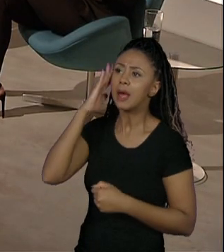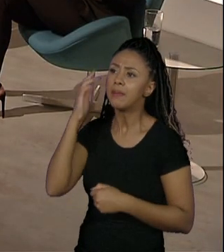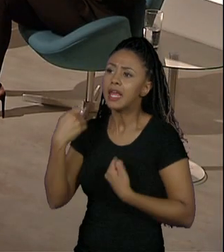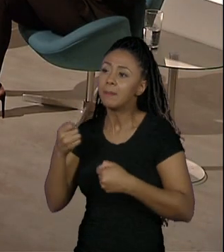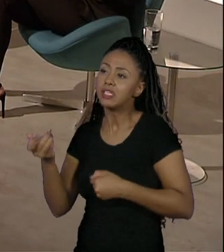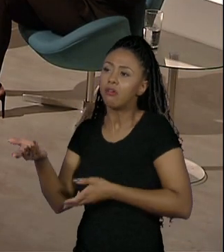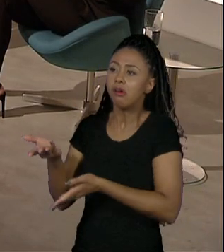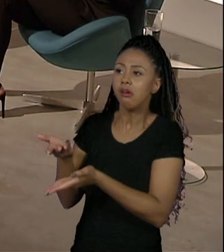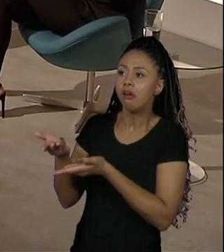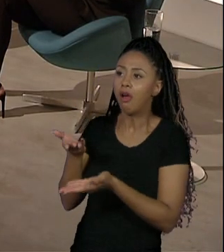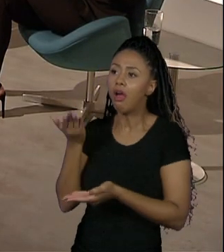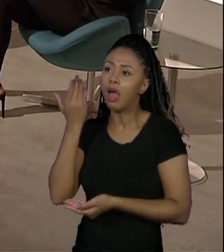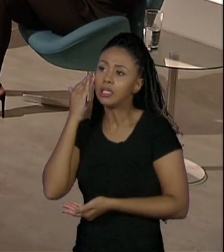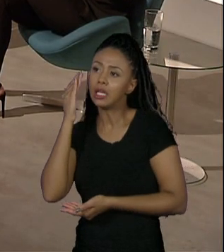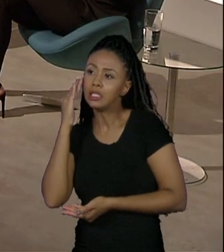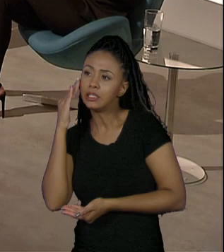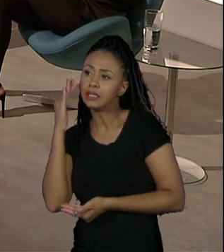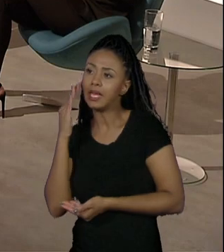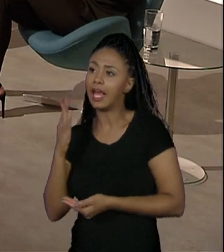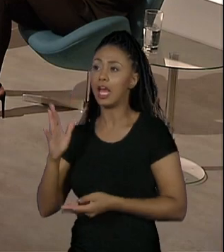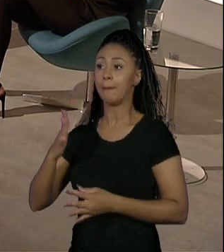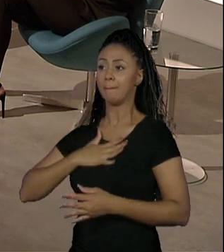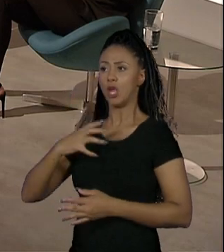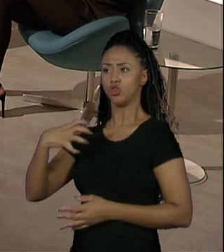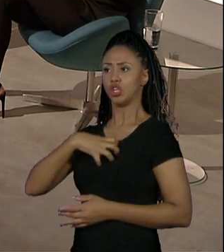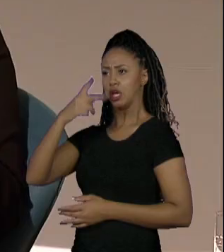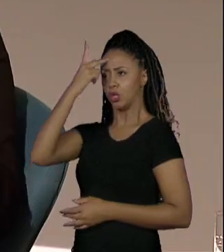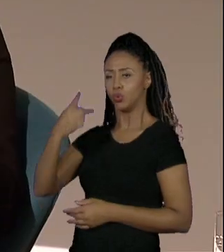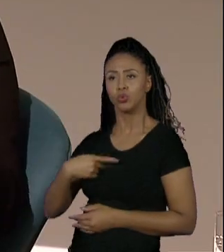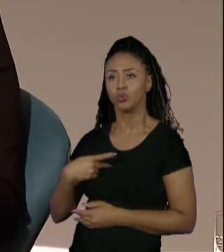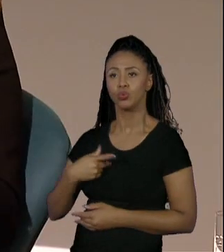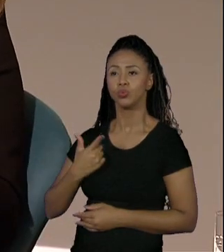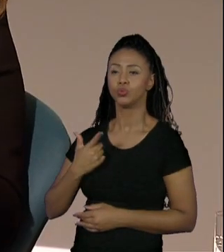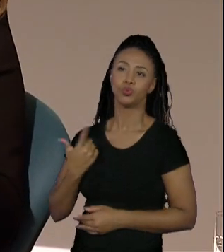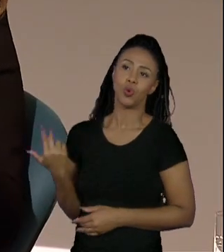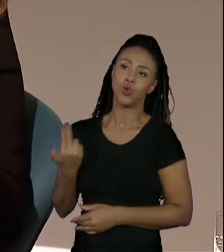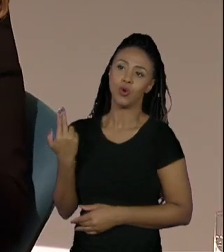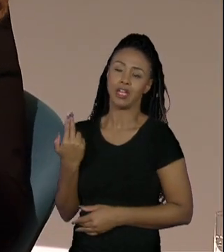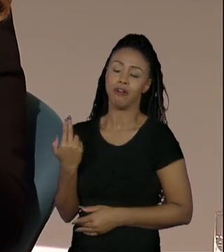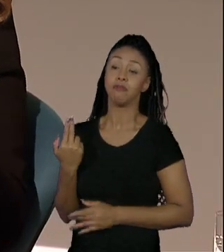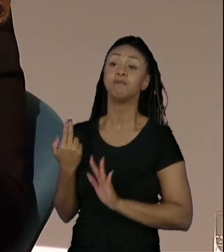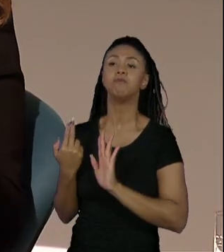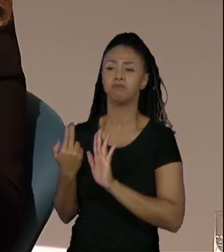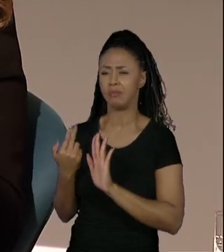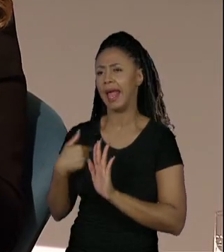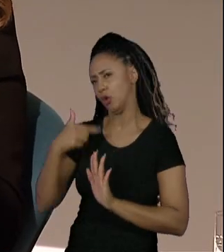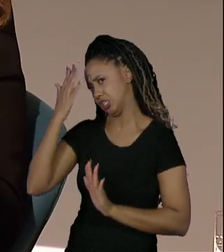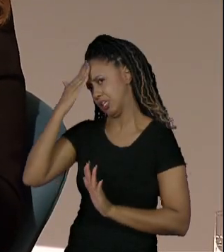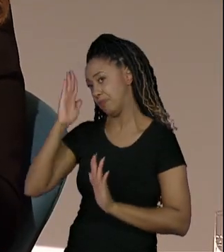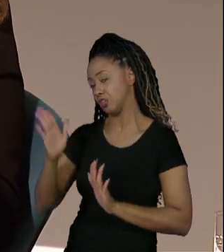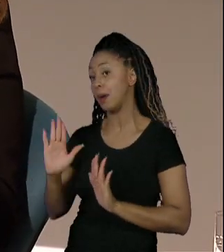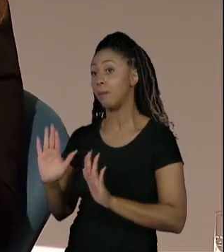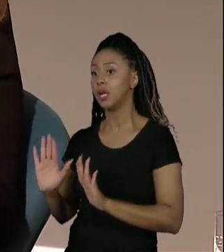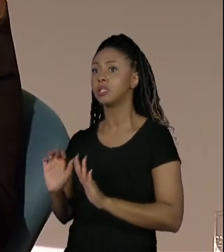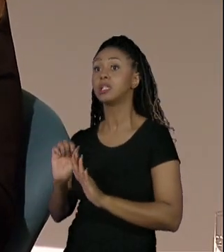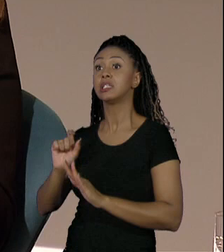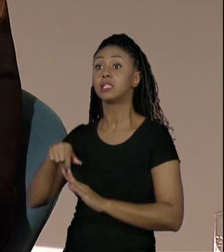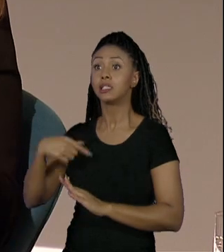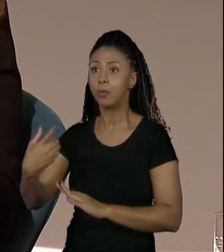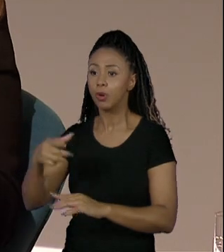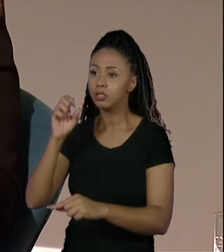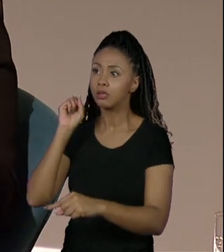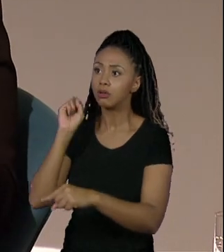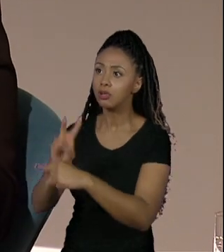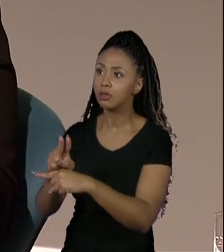negociar, que nem tudo podia ser do meu jeito. Quando você vai para uma instituição de ensino superior e você entende